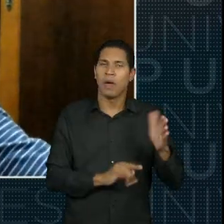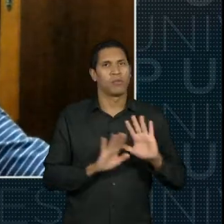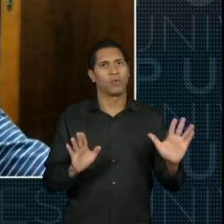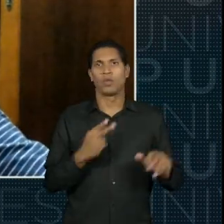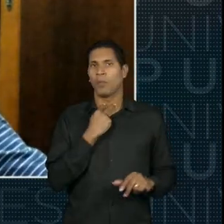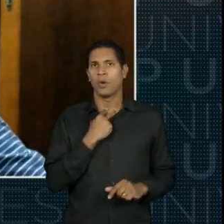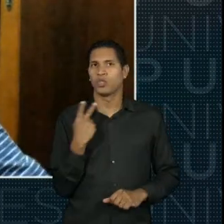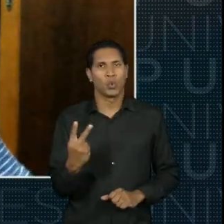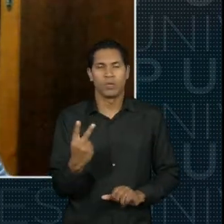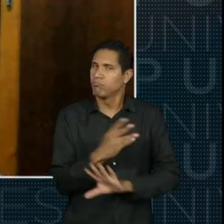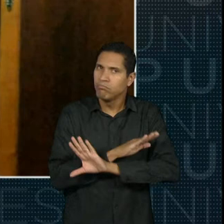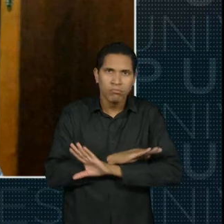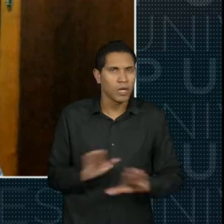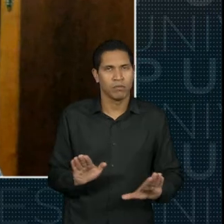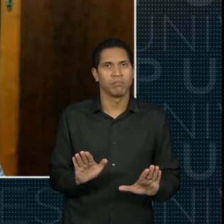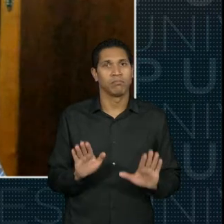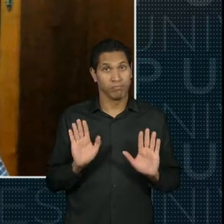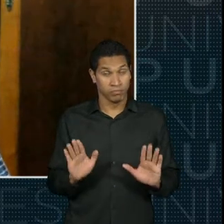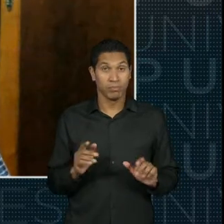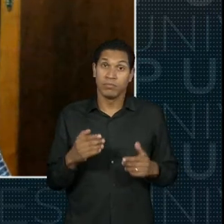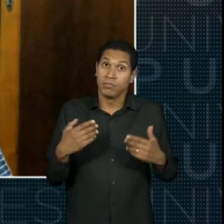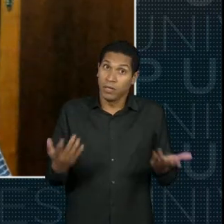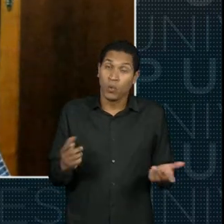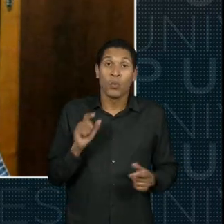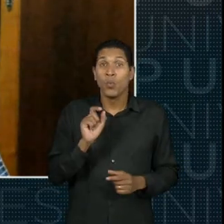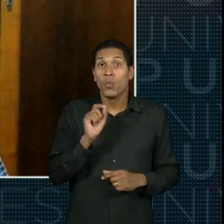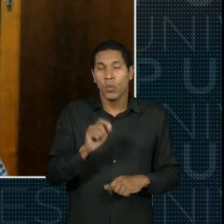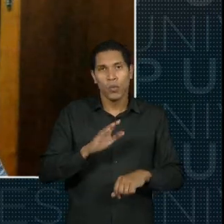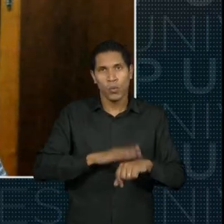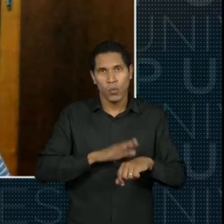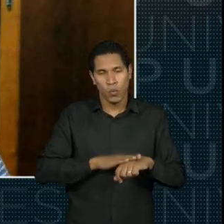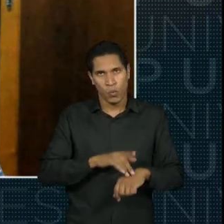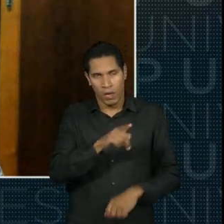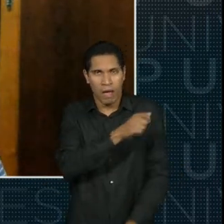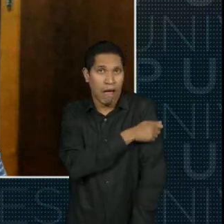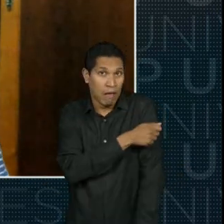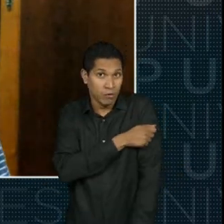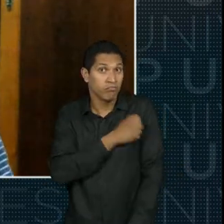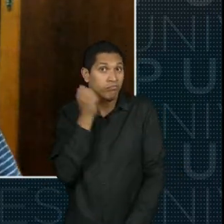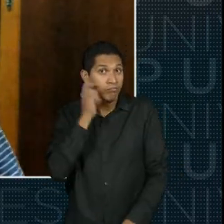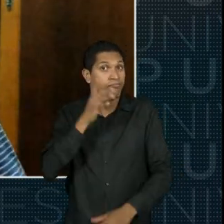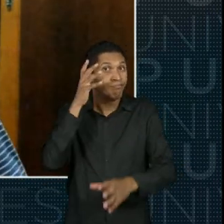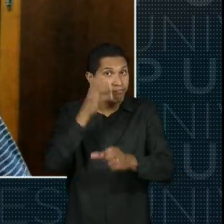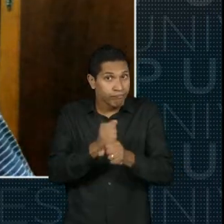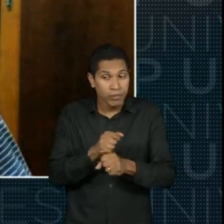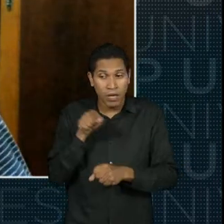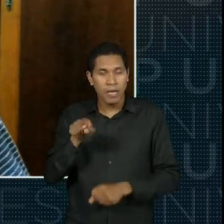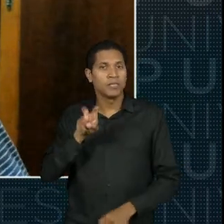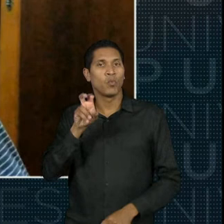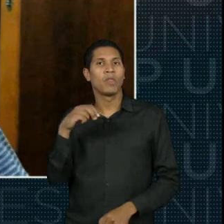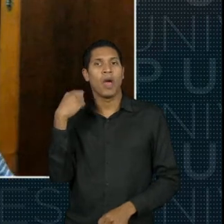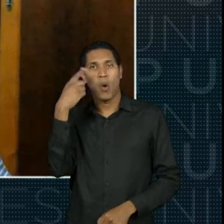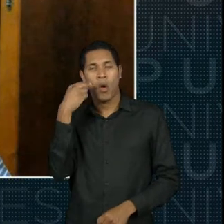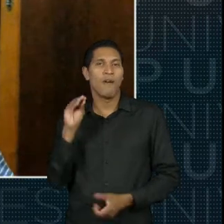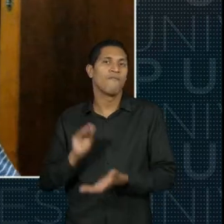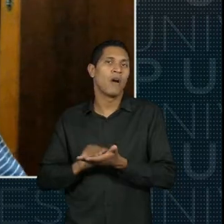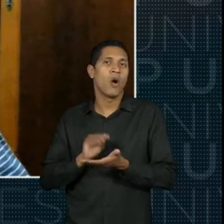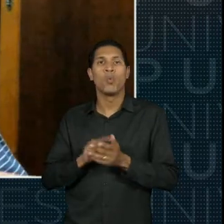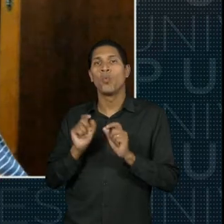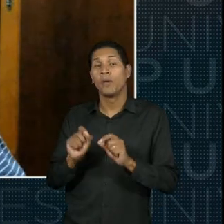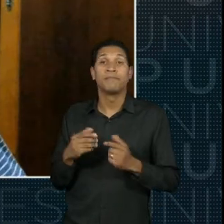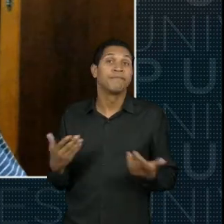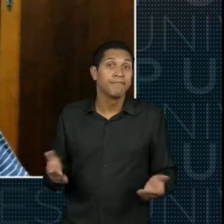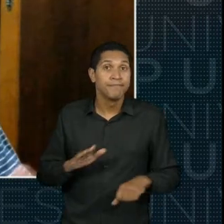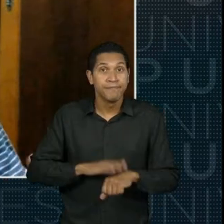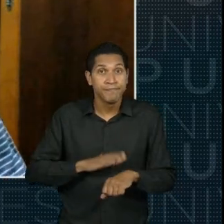modalidade. Então, a única opção desse aluno para concluir as 50 horas faltantes seria a